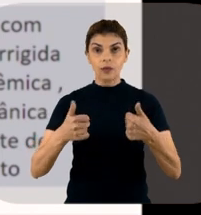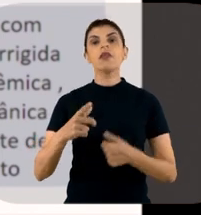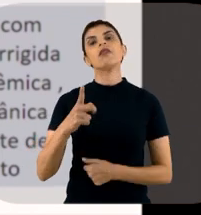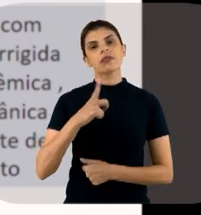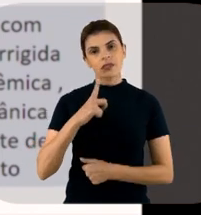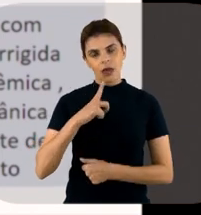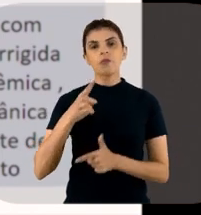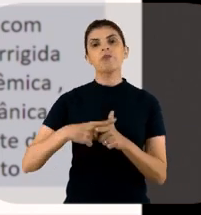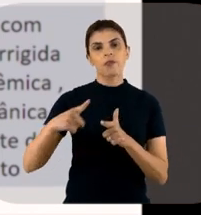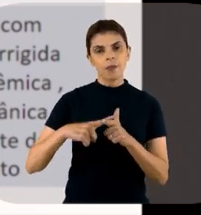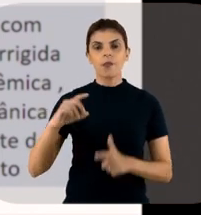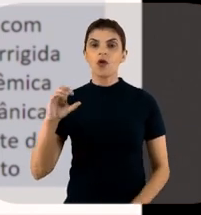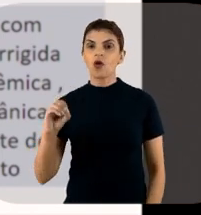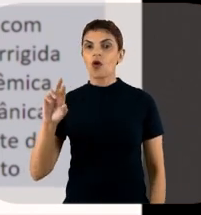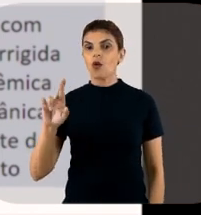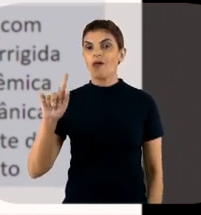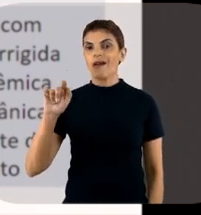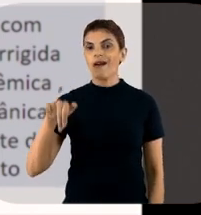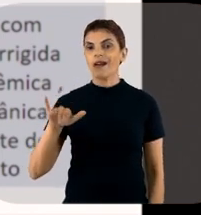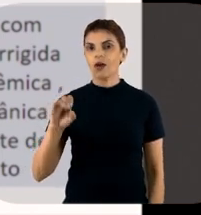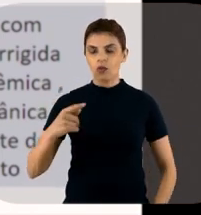e que tem a disfunção orgânica.